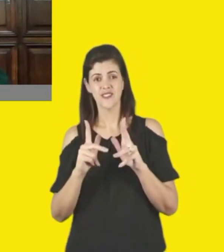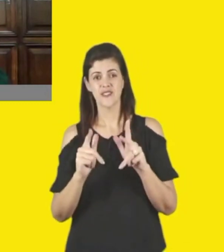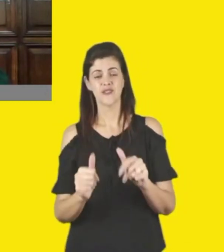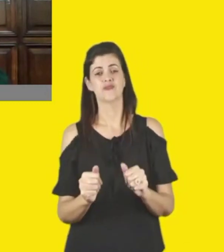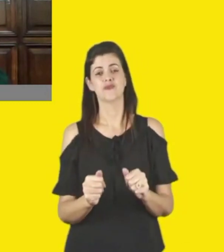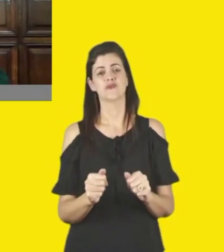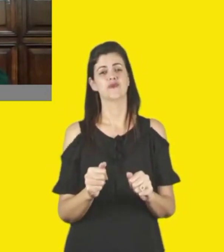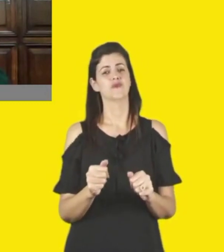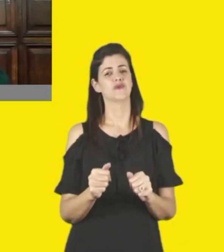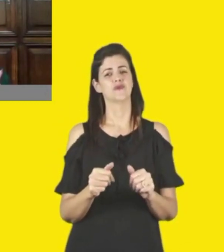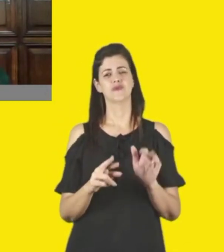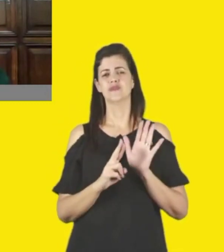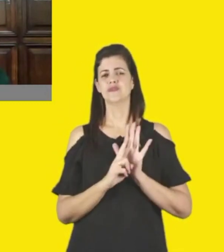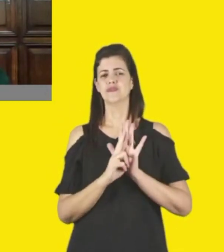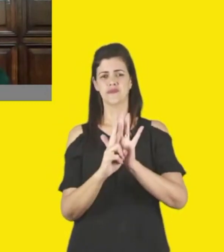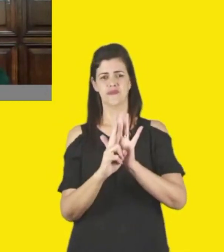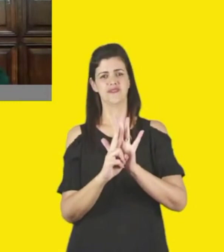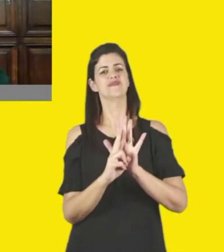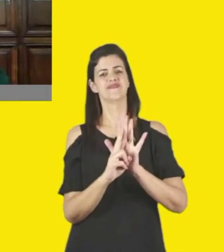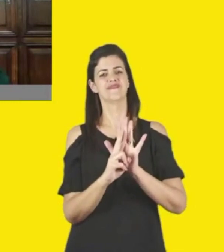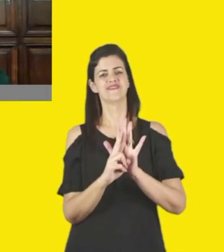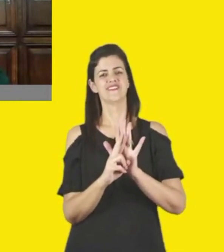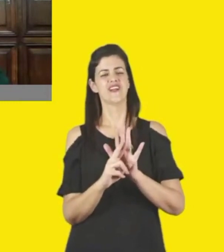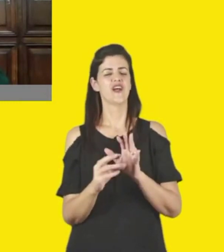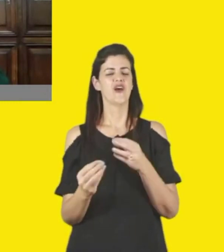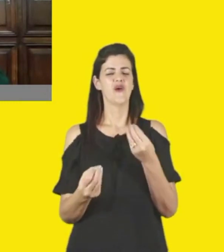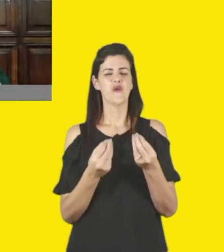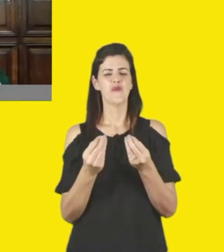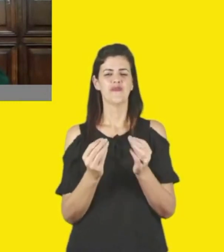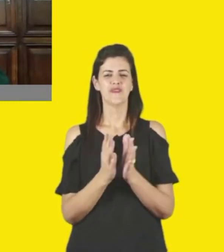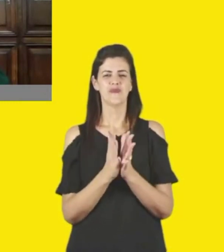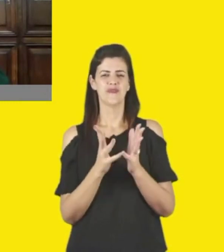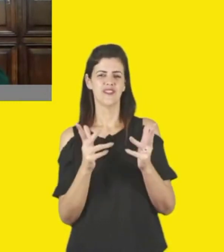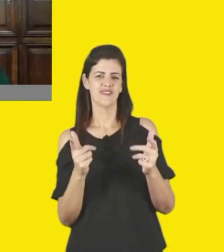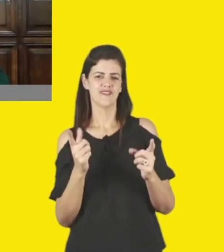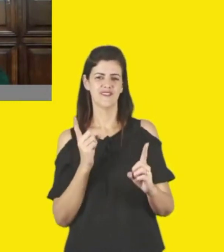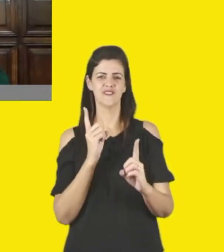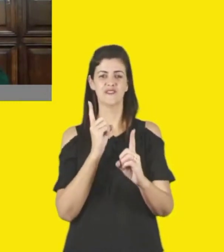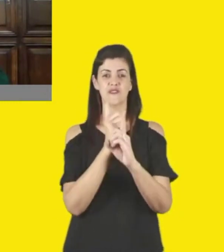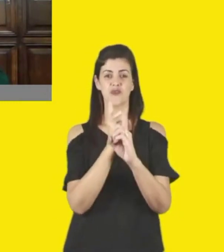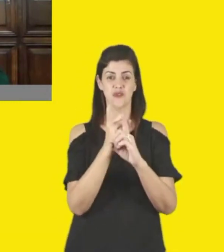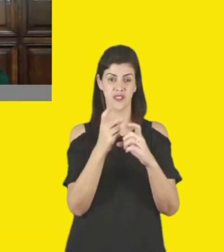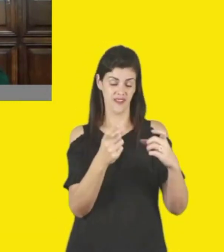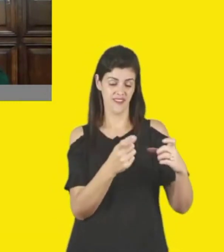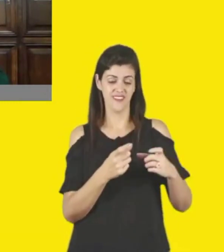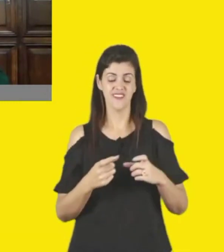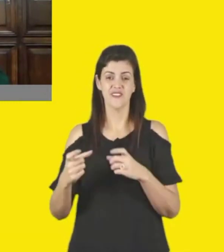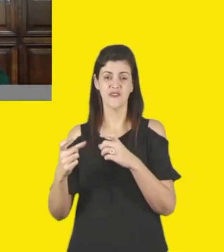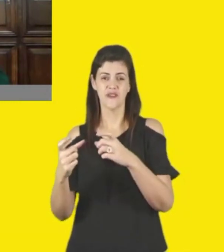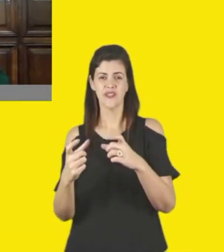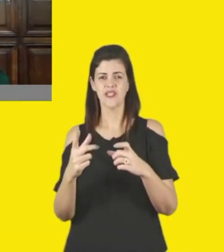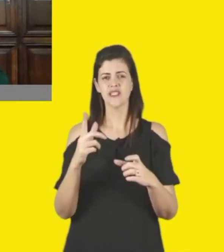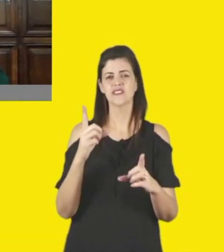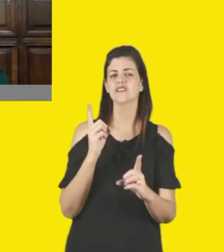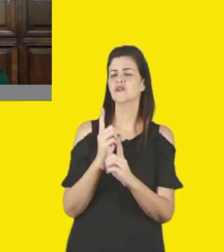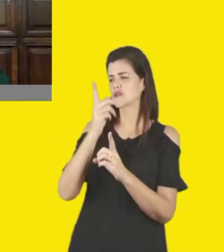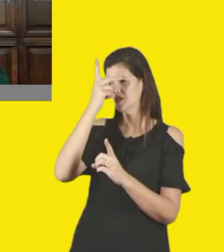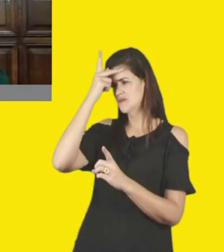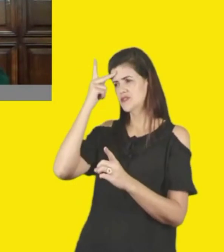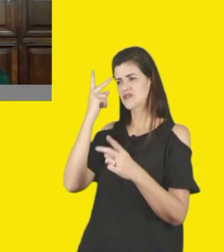Rosana aqui o representando, mas como é lindo a gente poder chegar nos lugares e encontrar esses batalhadores do Sesc